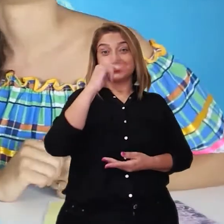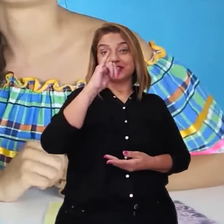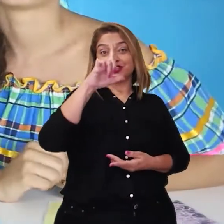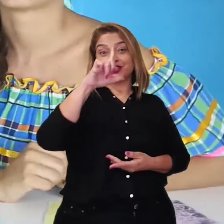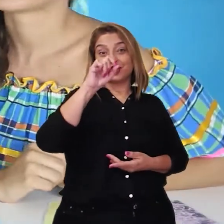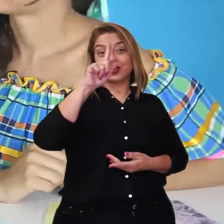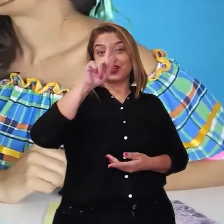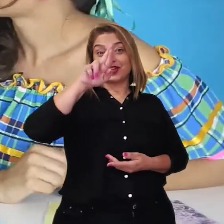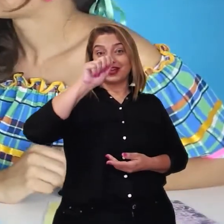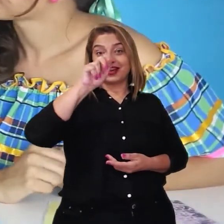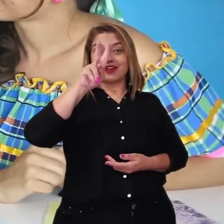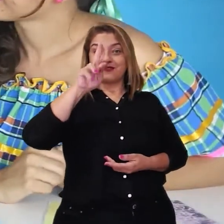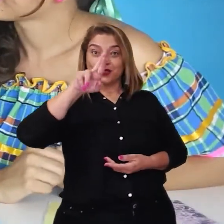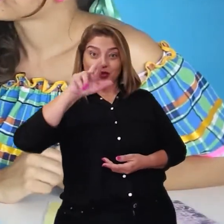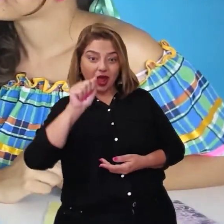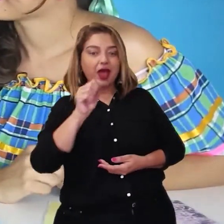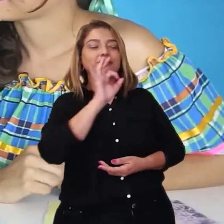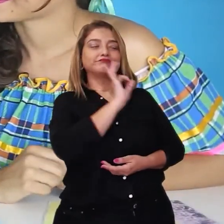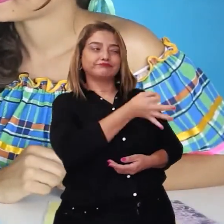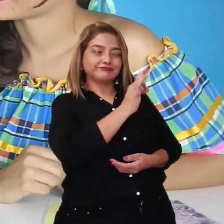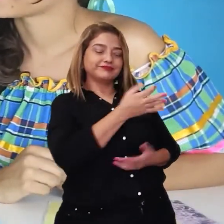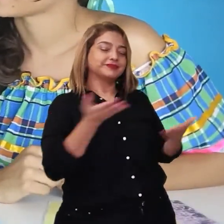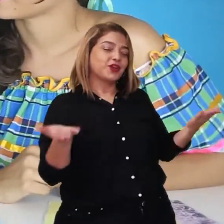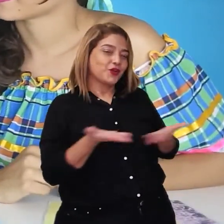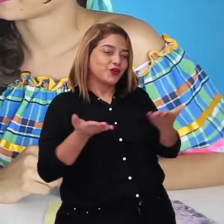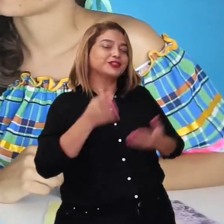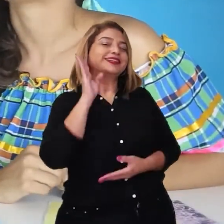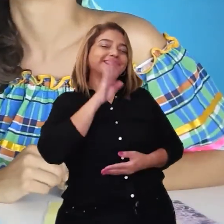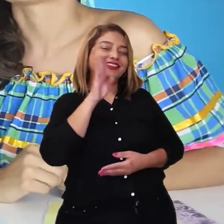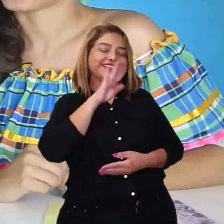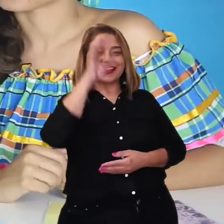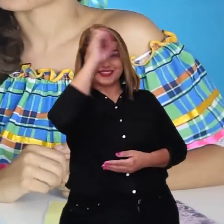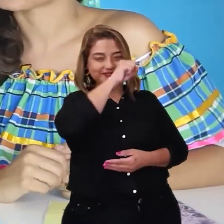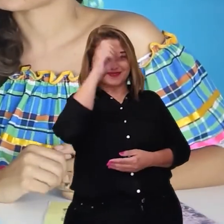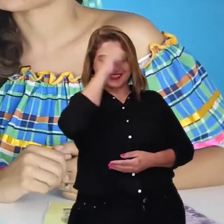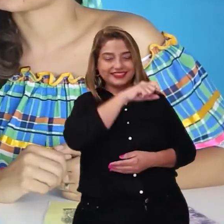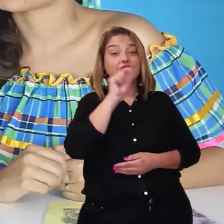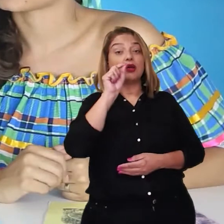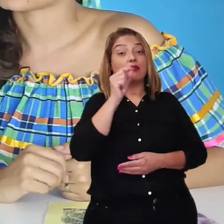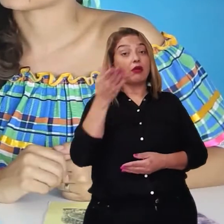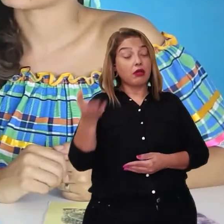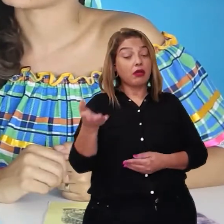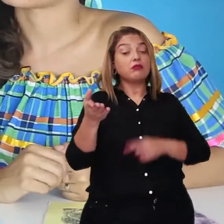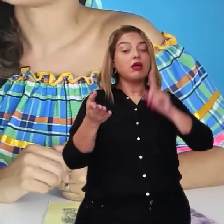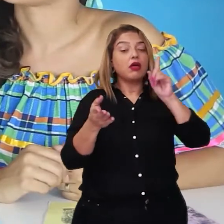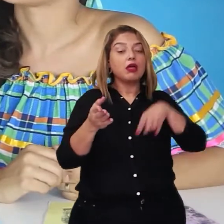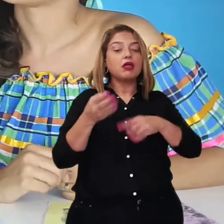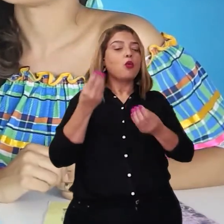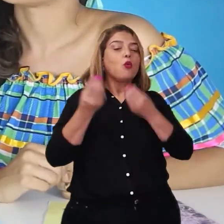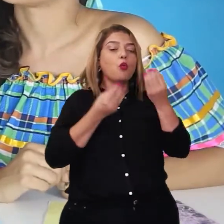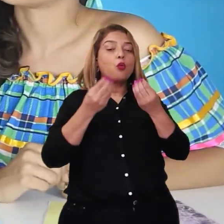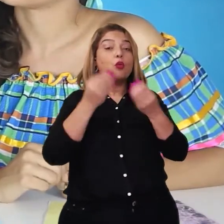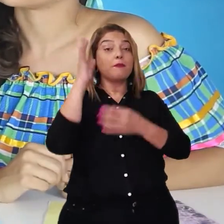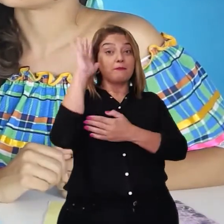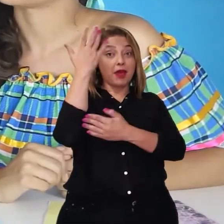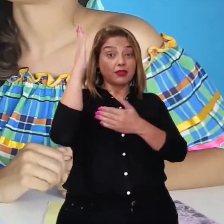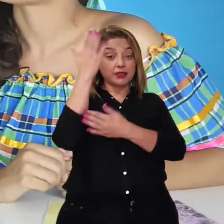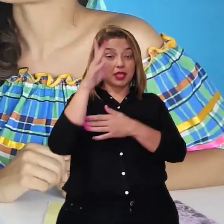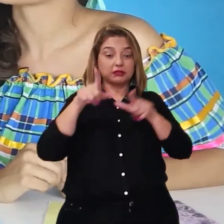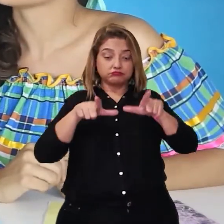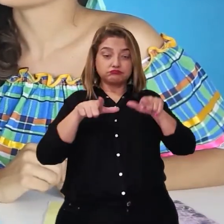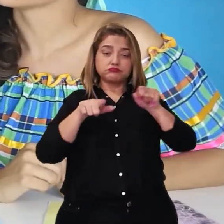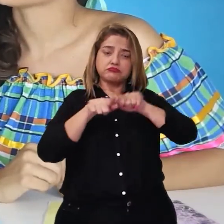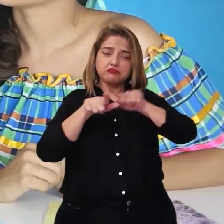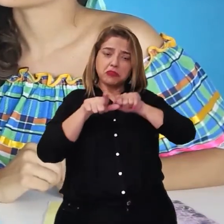isso, Camilinha. A atividade que a gente vai fazer hoje é bem legal. A xilogravura é um entalhe em madeira.